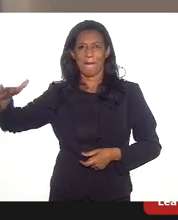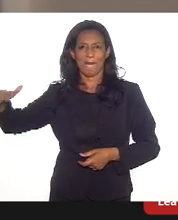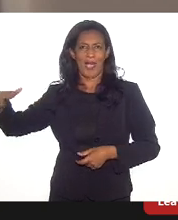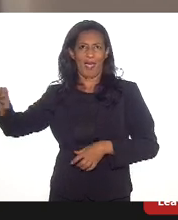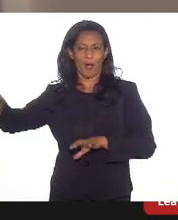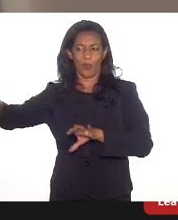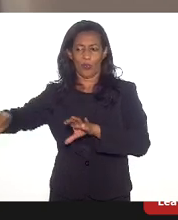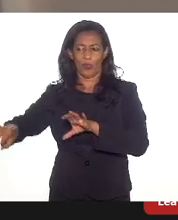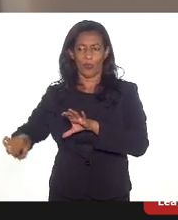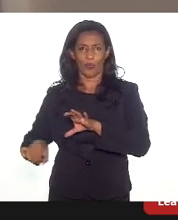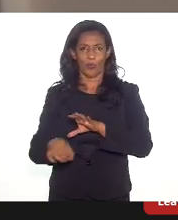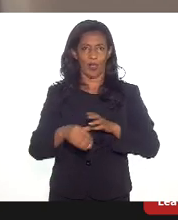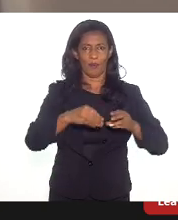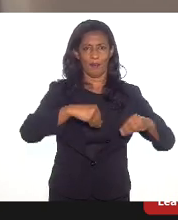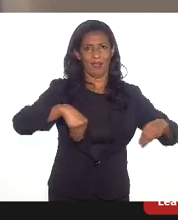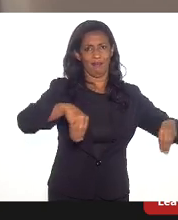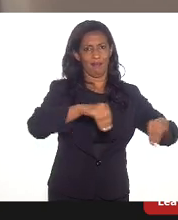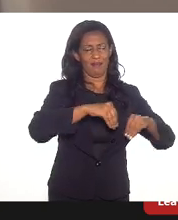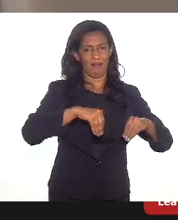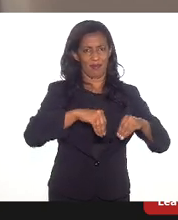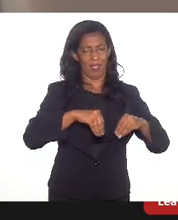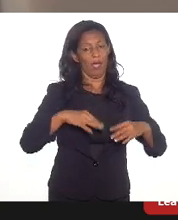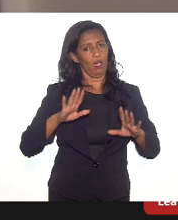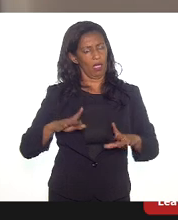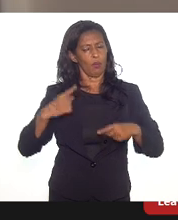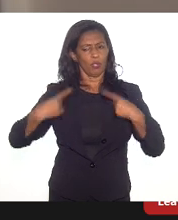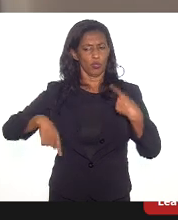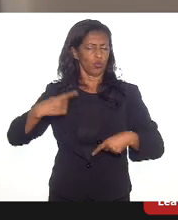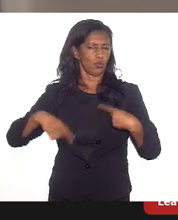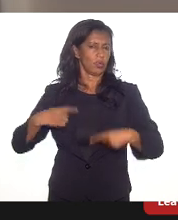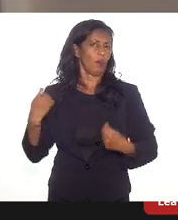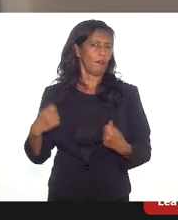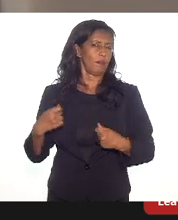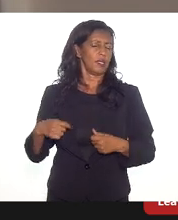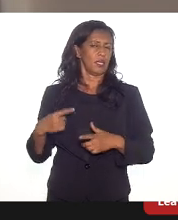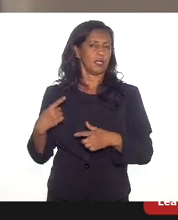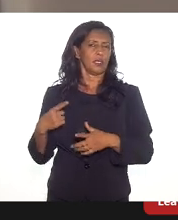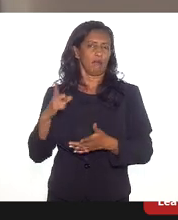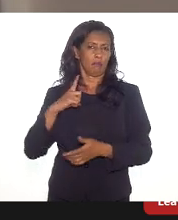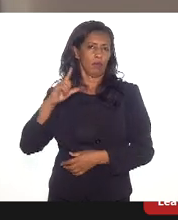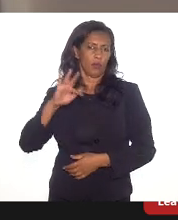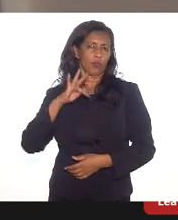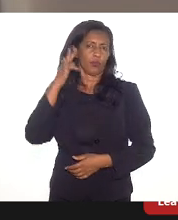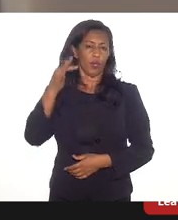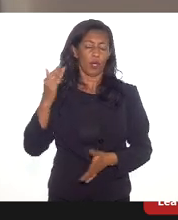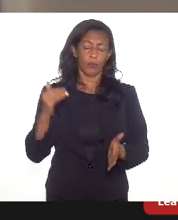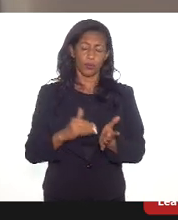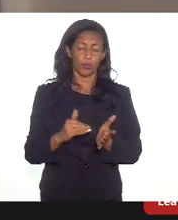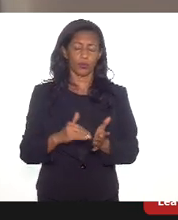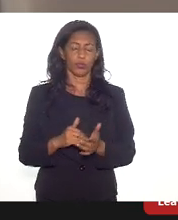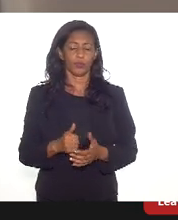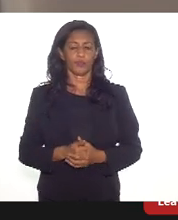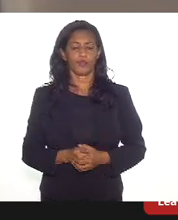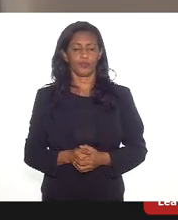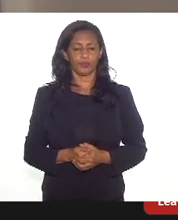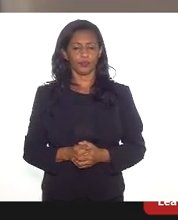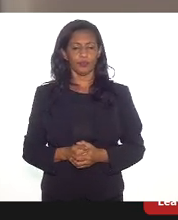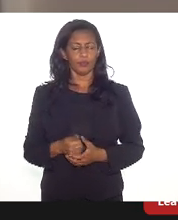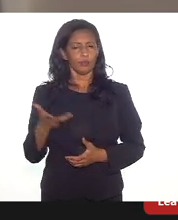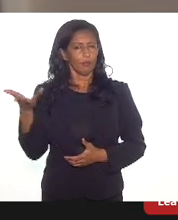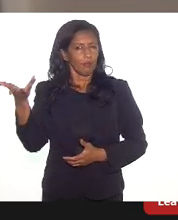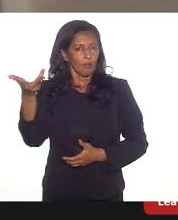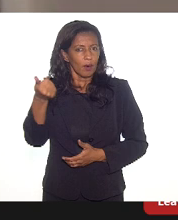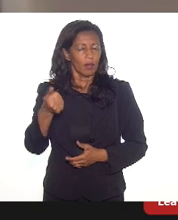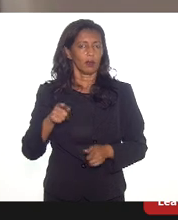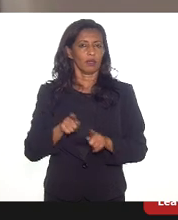Então, acho que essa é uma das discussões que a gente deve estar procurando ampliar. E só por último, acho excelente